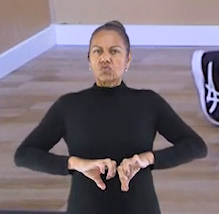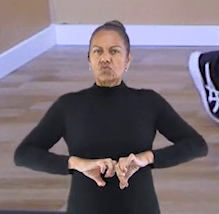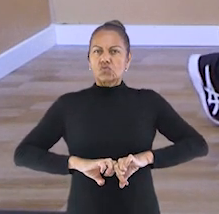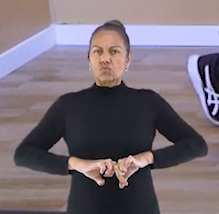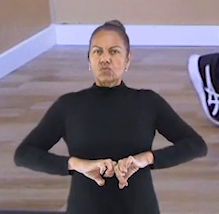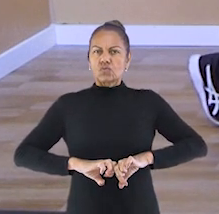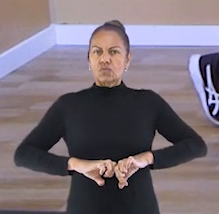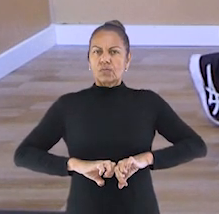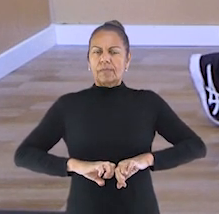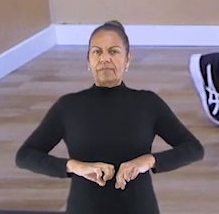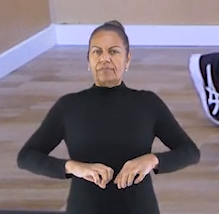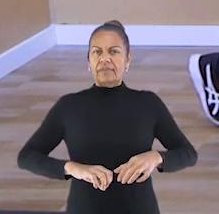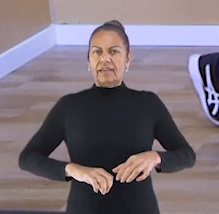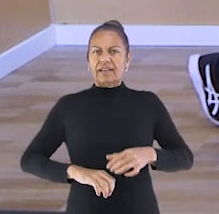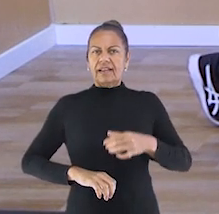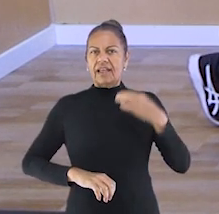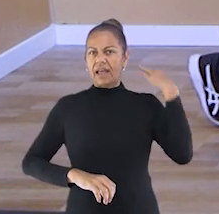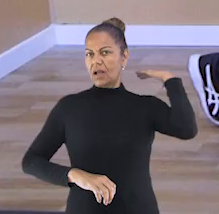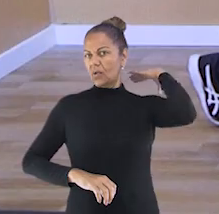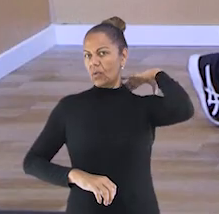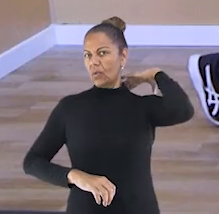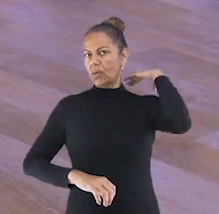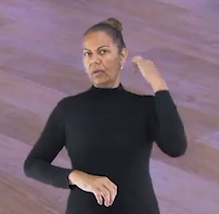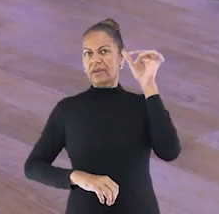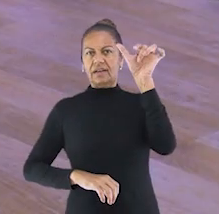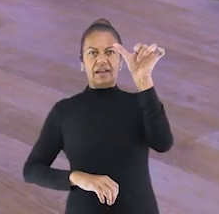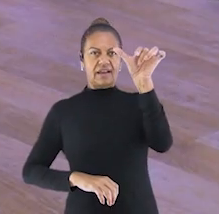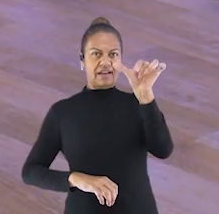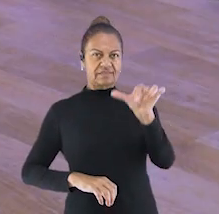a coluna reta.